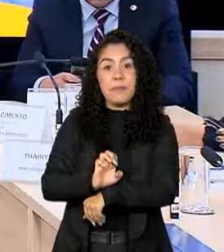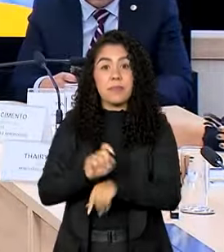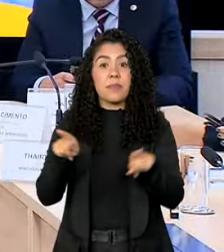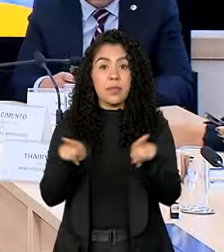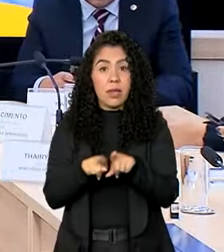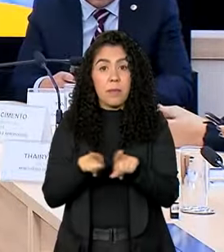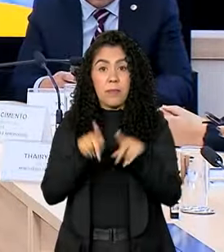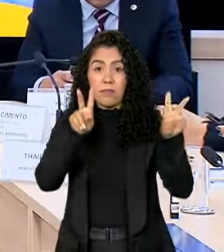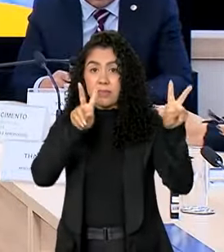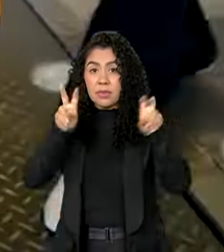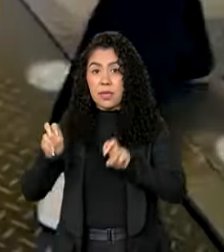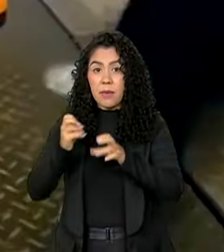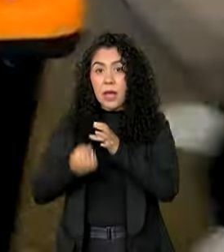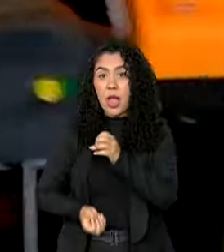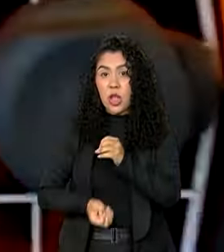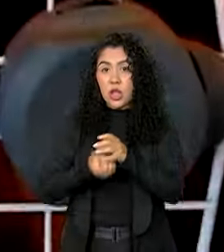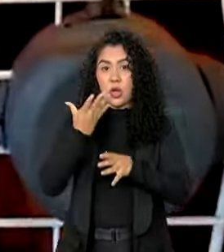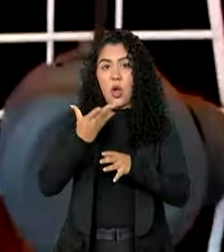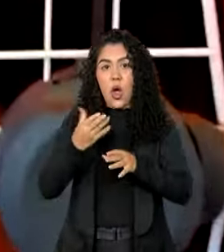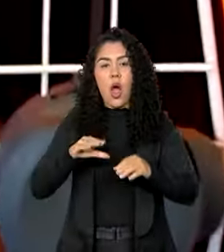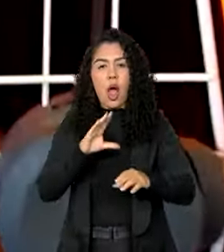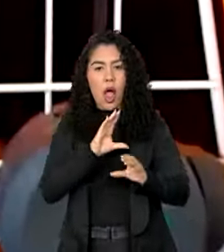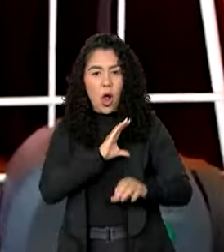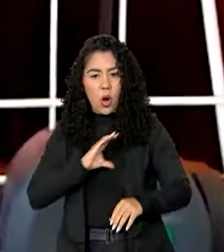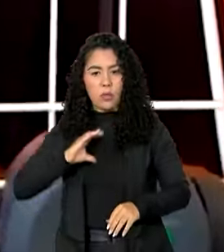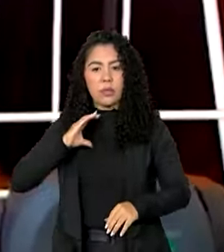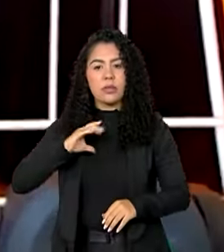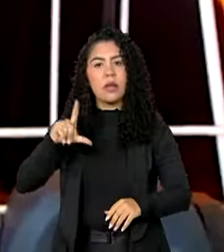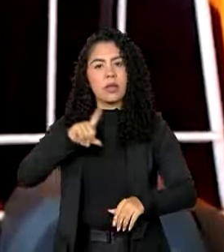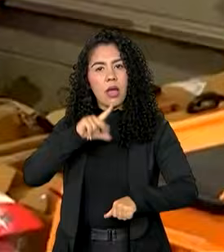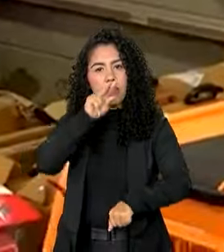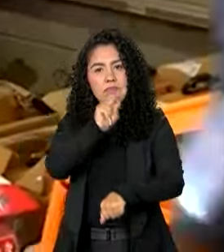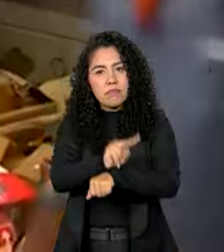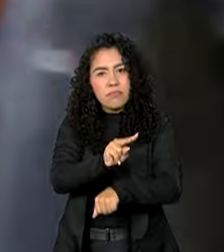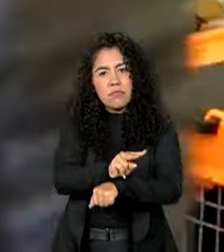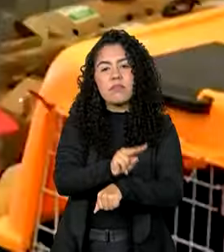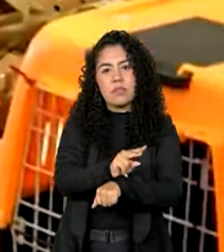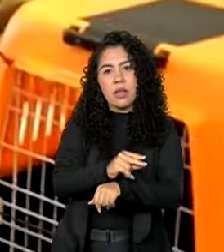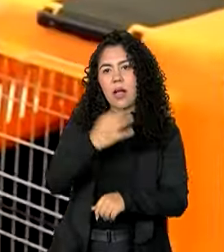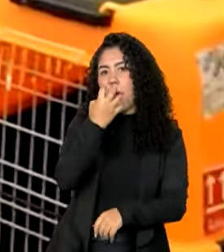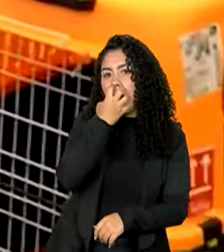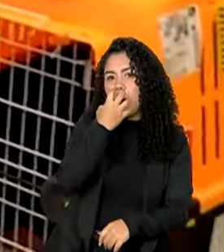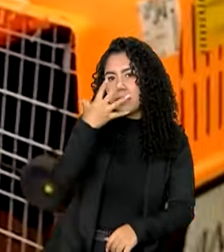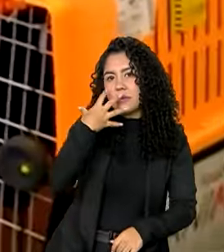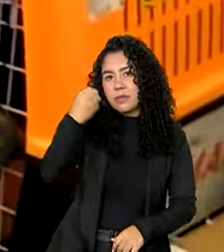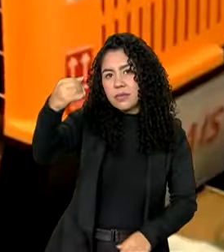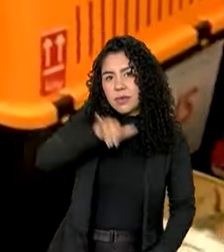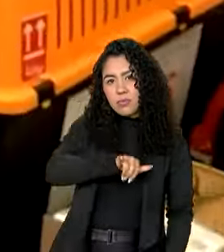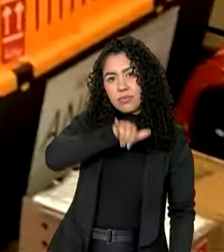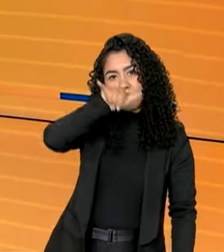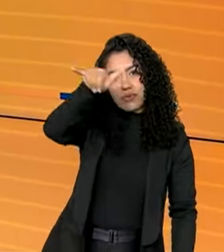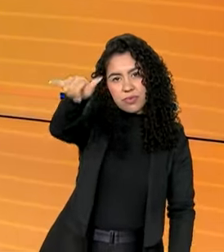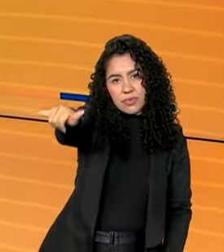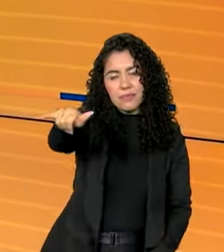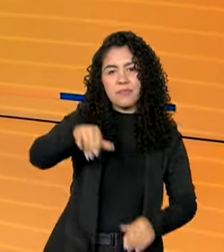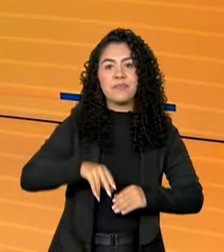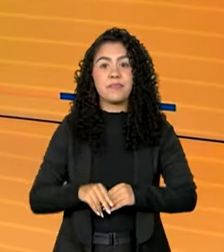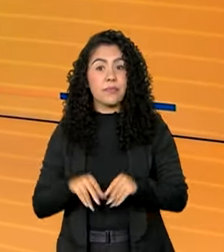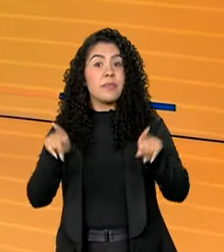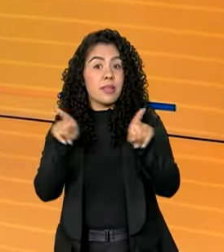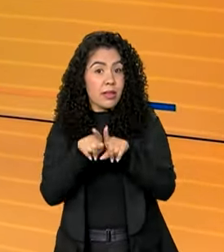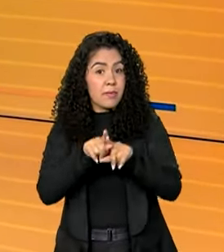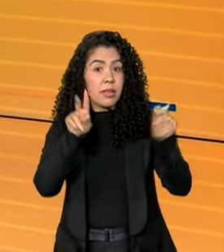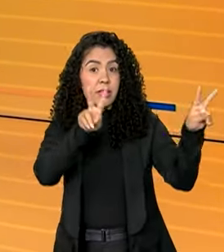Criada a comissão que vai propor medidas que aumentem a segurança dos pets em viagens aéreas pelo país. E